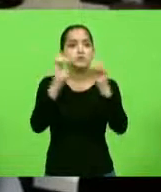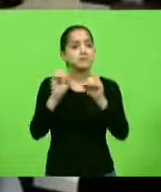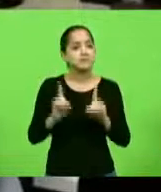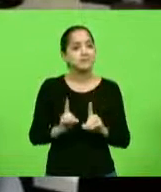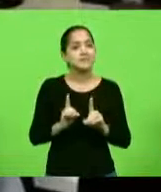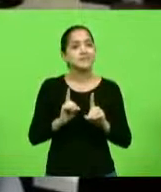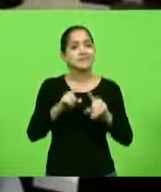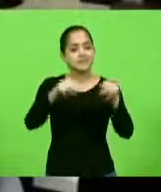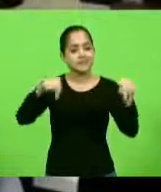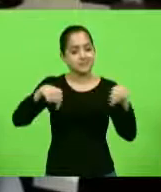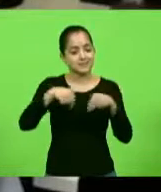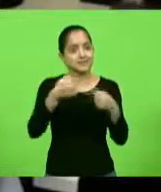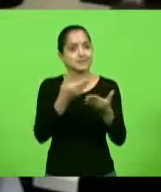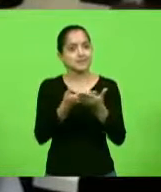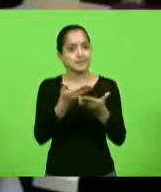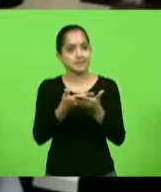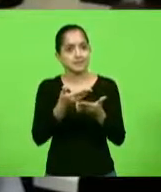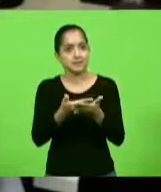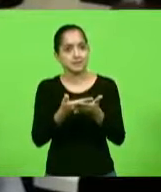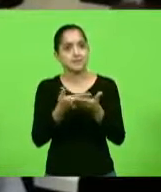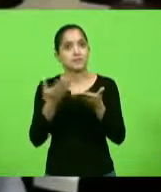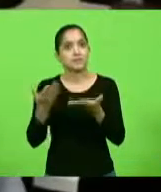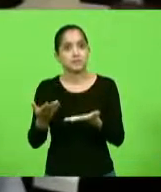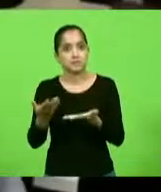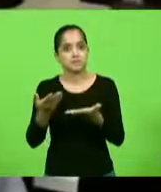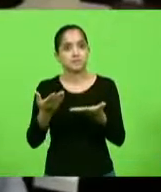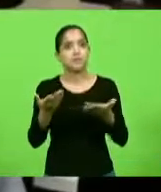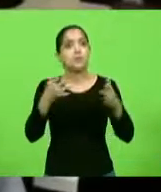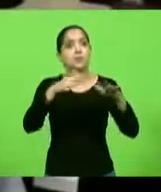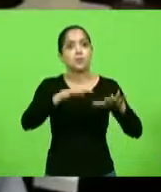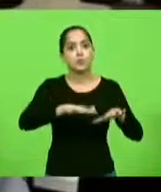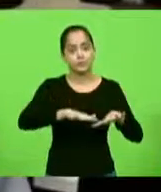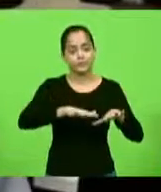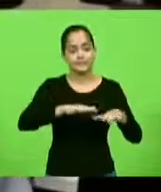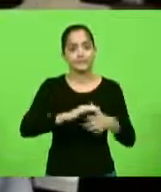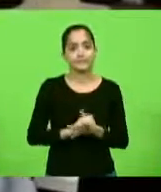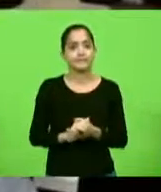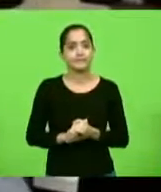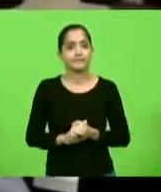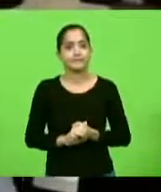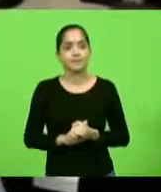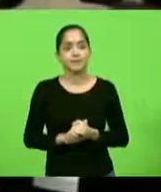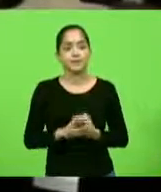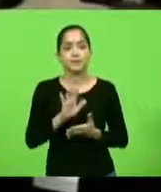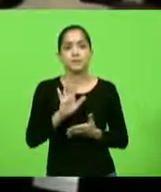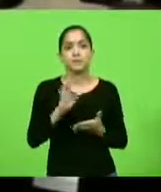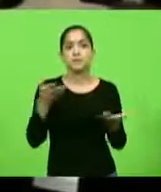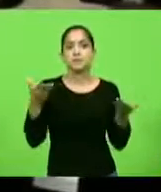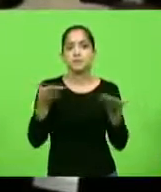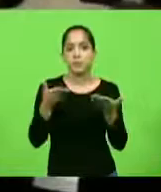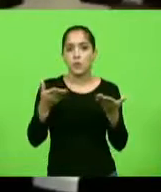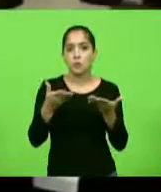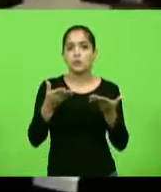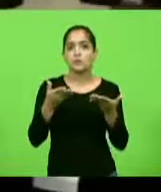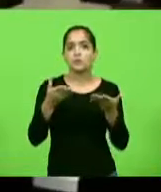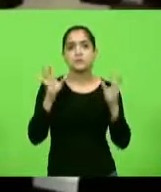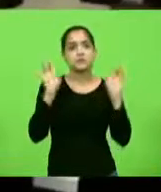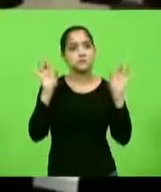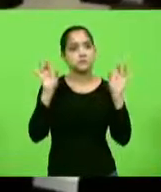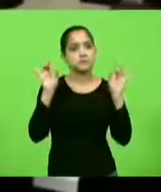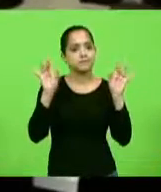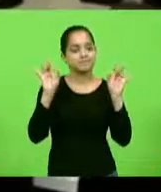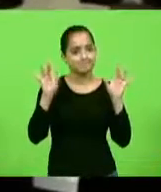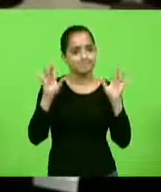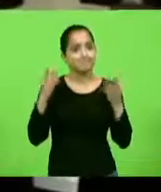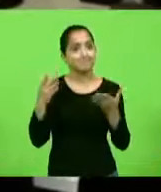salas de aula, reforçando o a gente chama de inclusão. Mas, gente, hoje é um dia especial também, o dia do